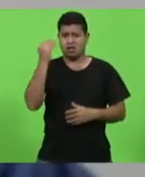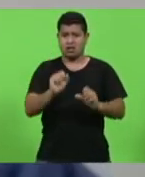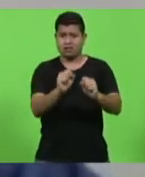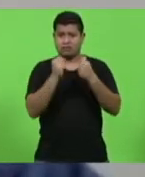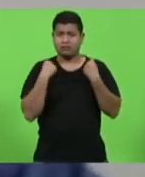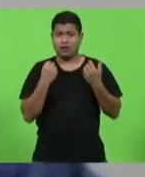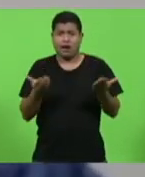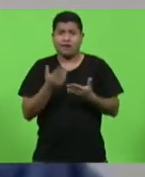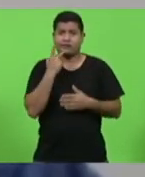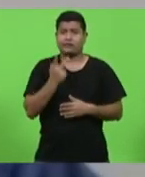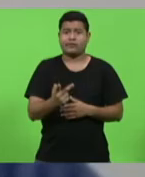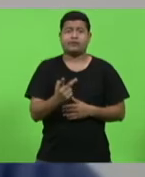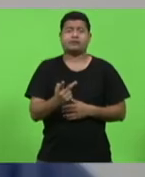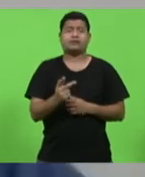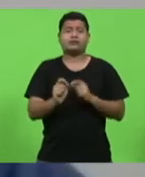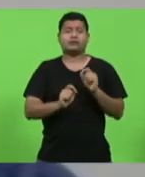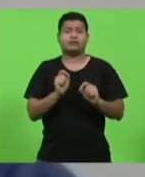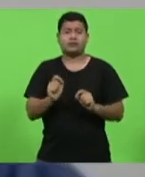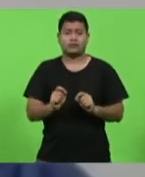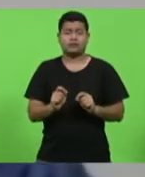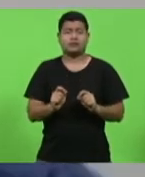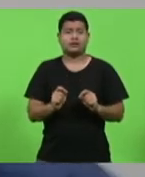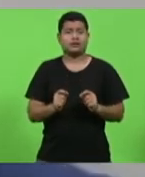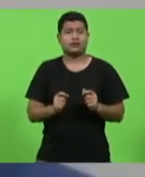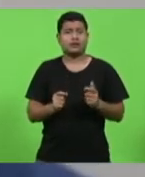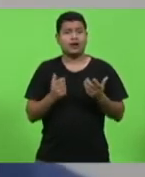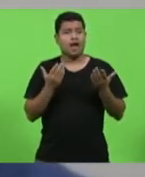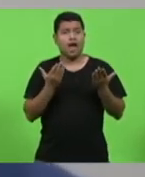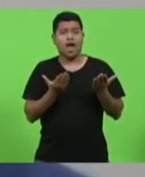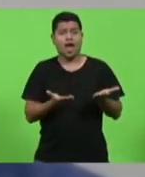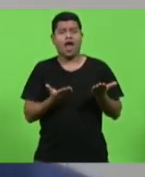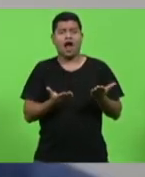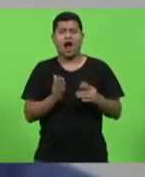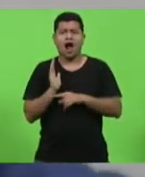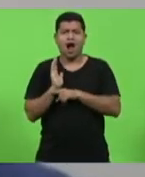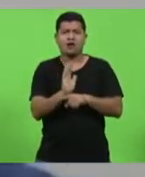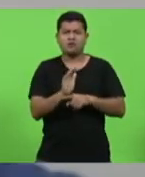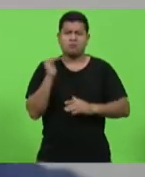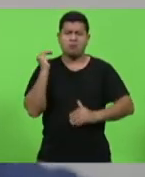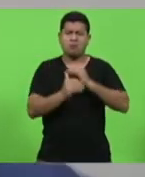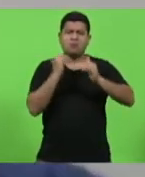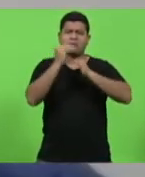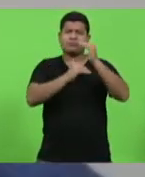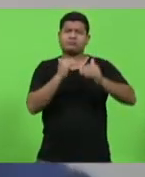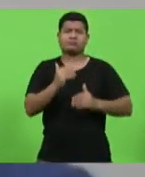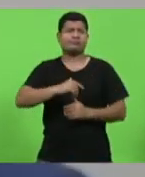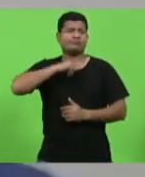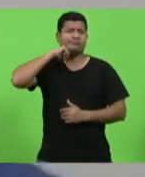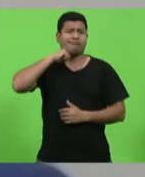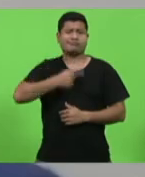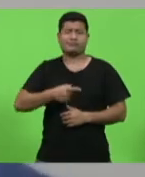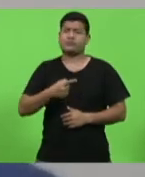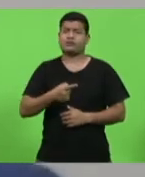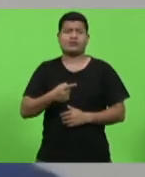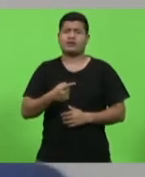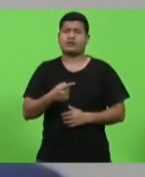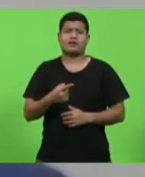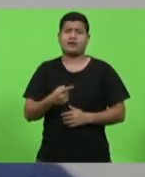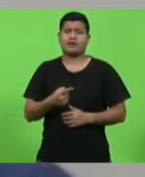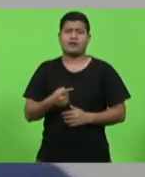categoricamente que ela não trouxe avanços, muito pelo contrário,